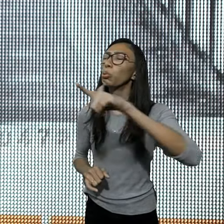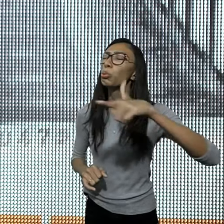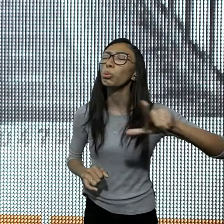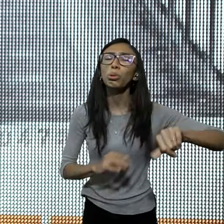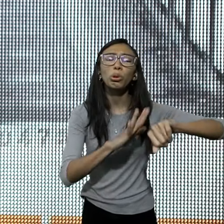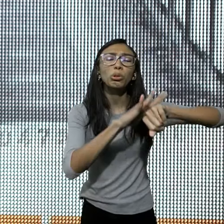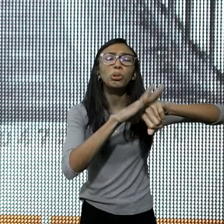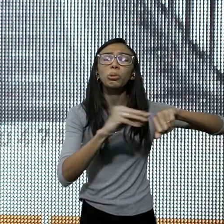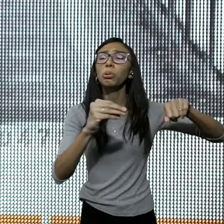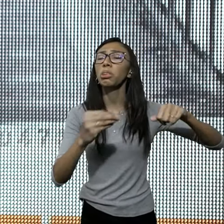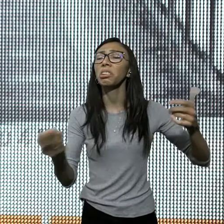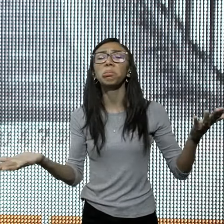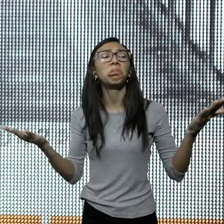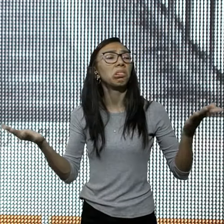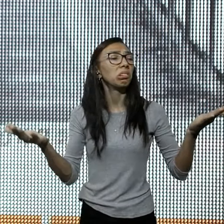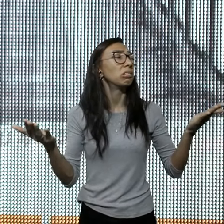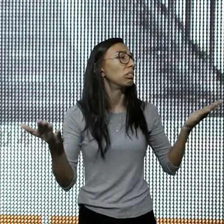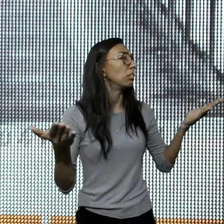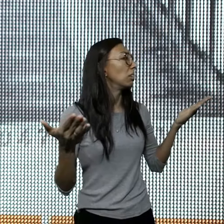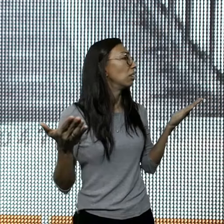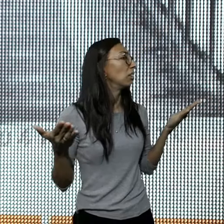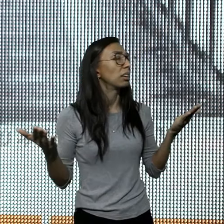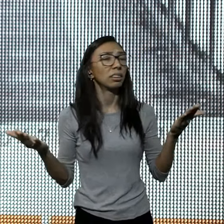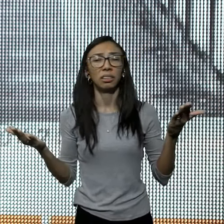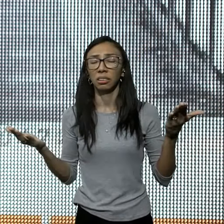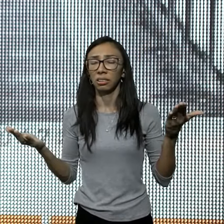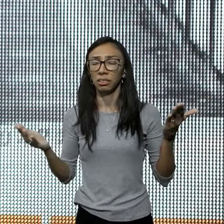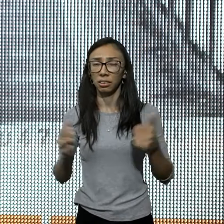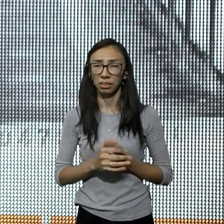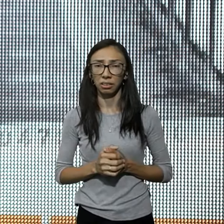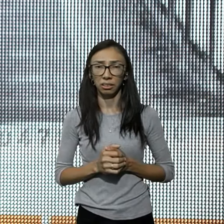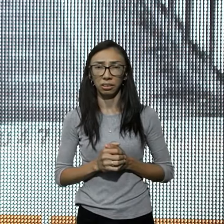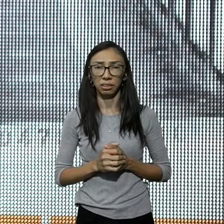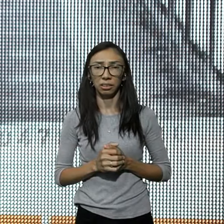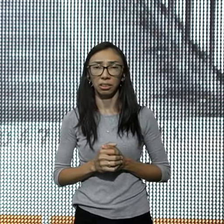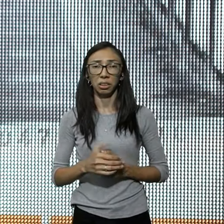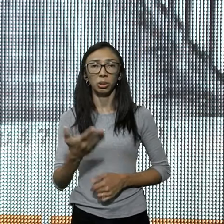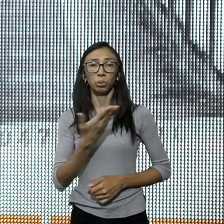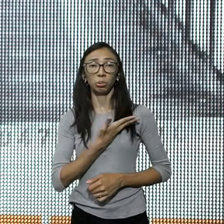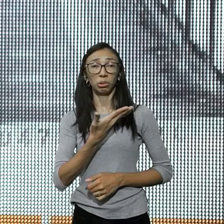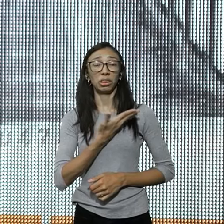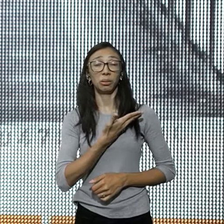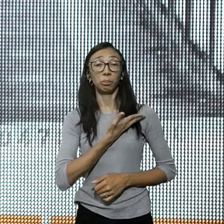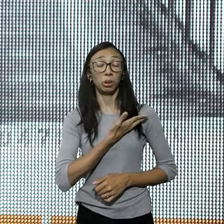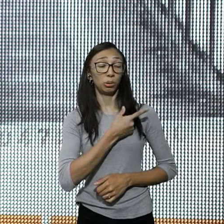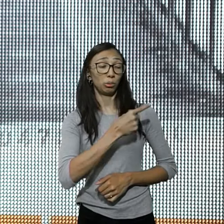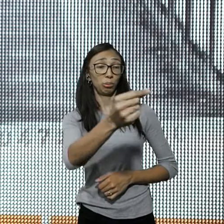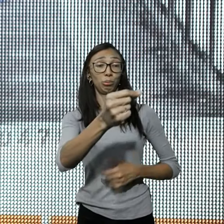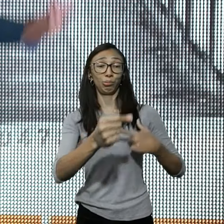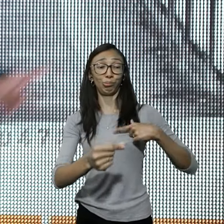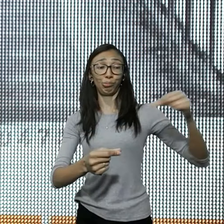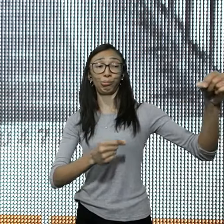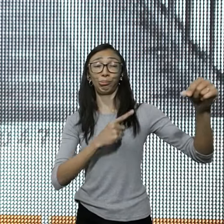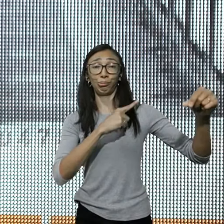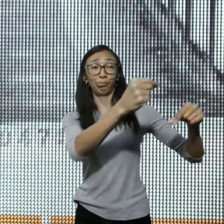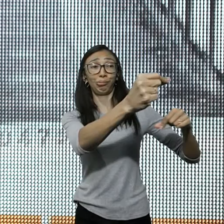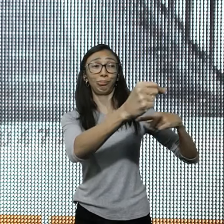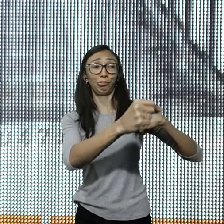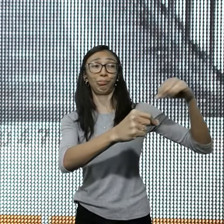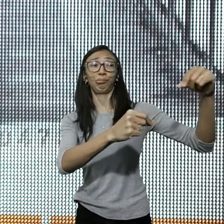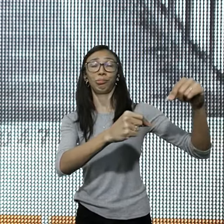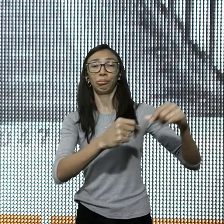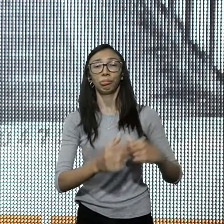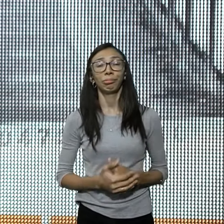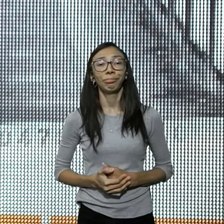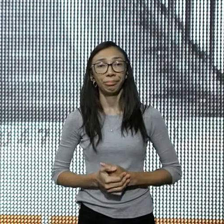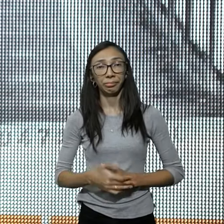Jesus mostra a o panorama, e o que ele havia rompido, porque provavelmente, os seus amigos, depois, os seus ex-amigos, presta